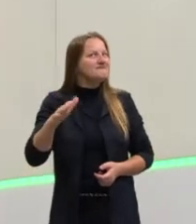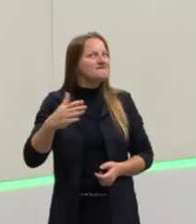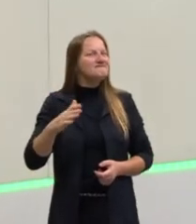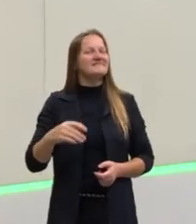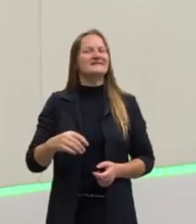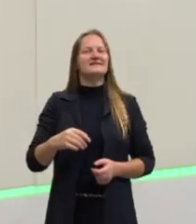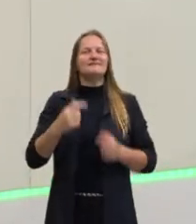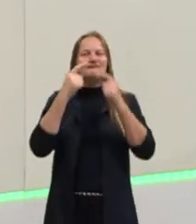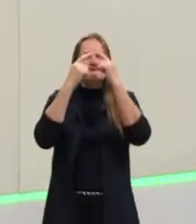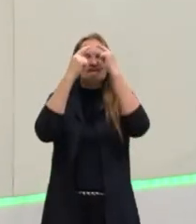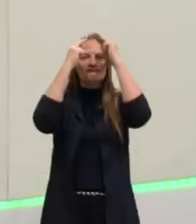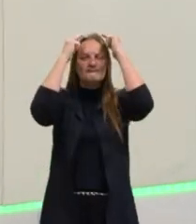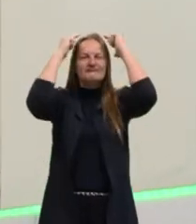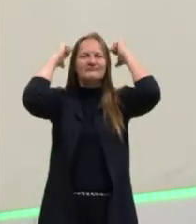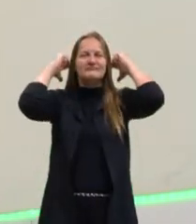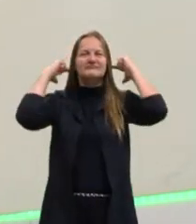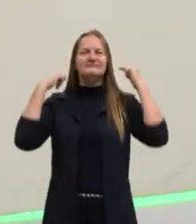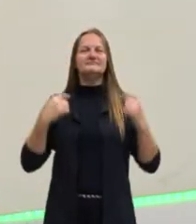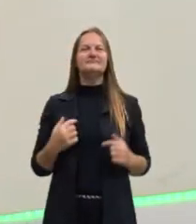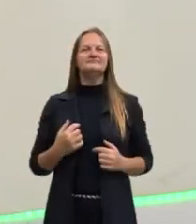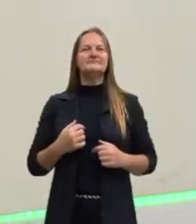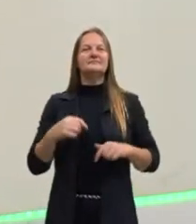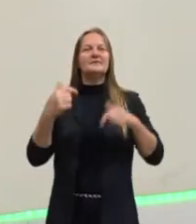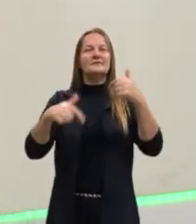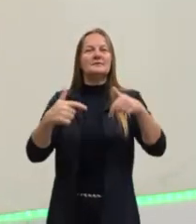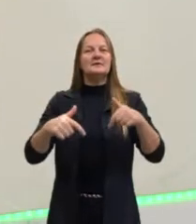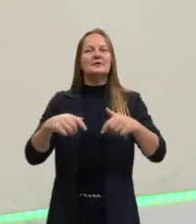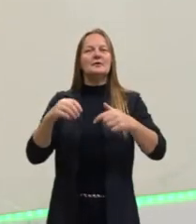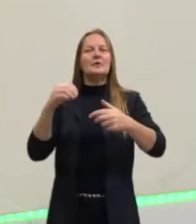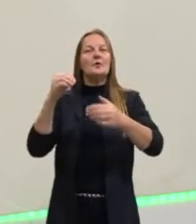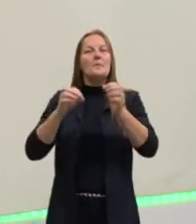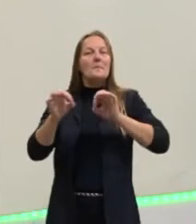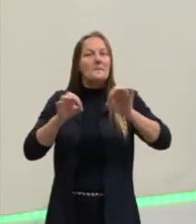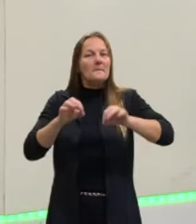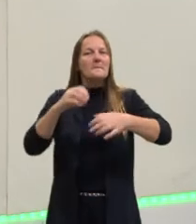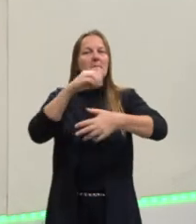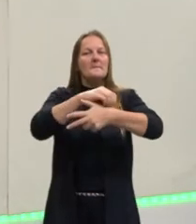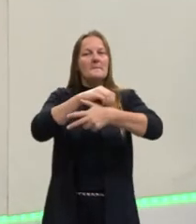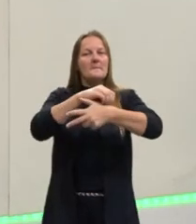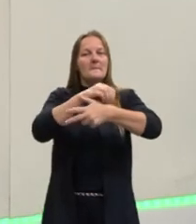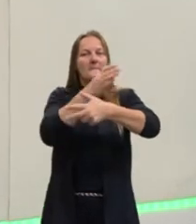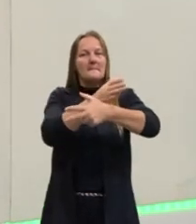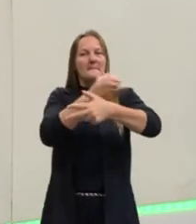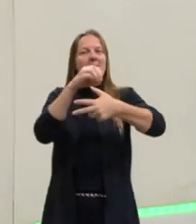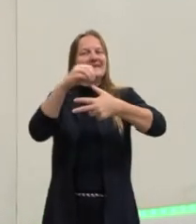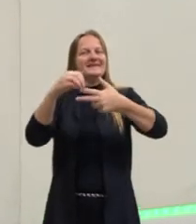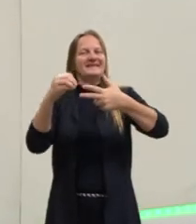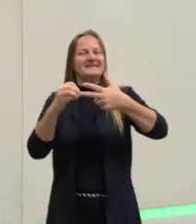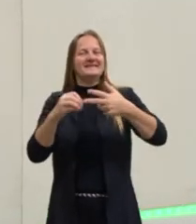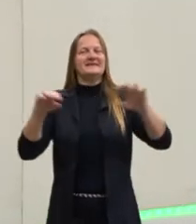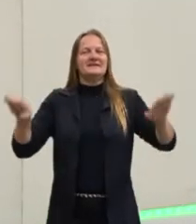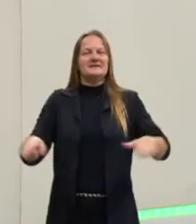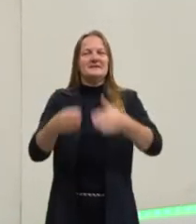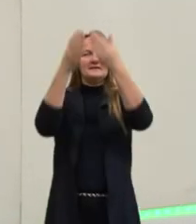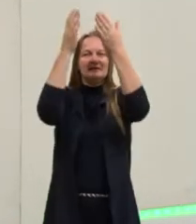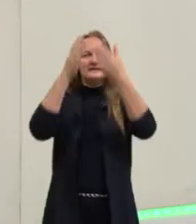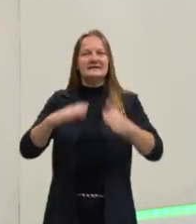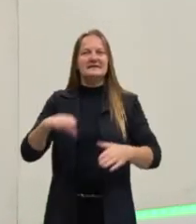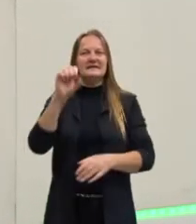calvo, estou trabalhando no projeto pré-ENEM da SEC, SEDUC.